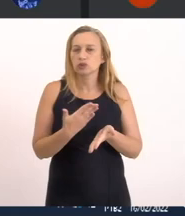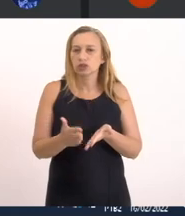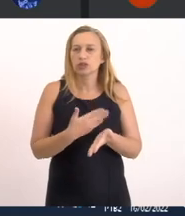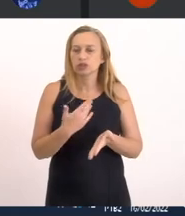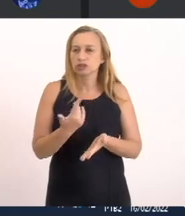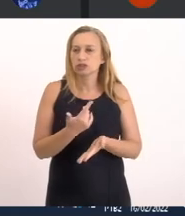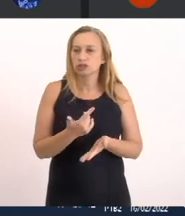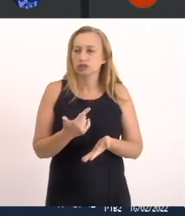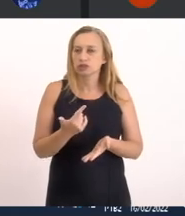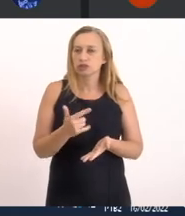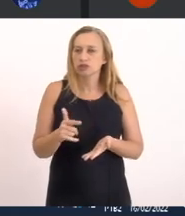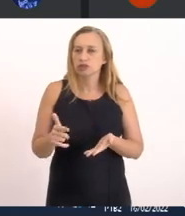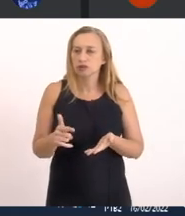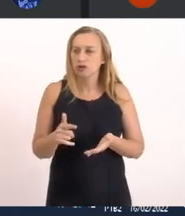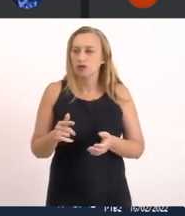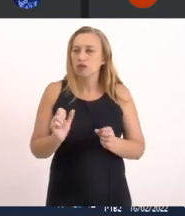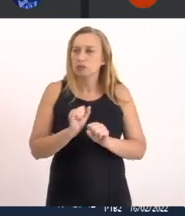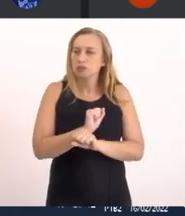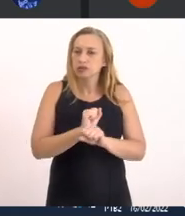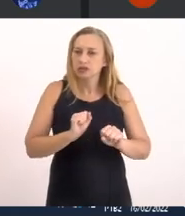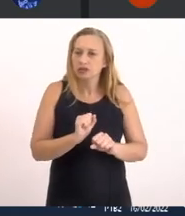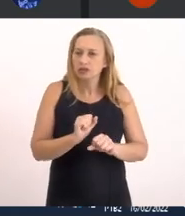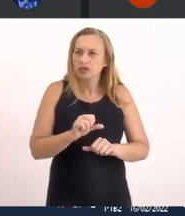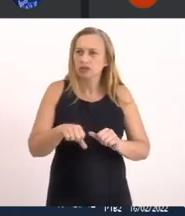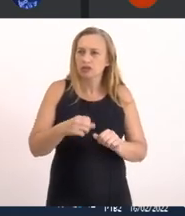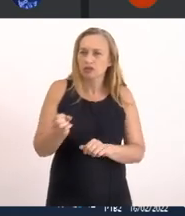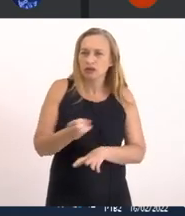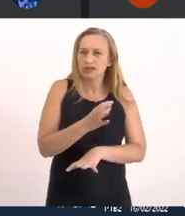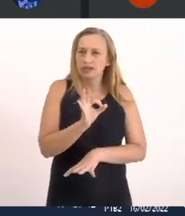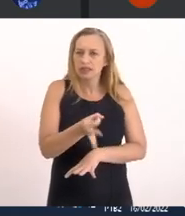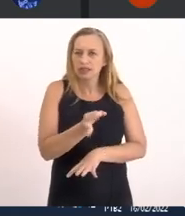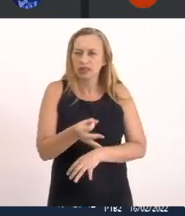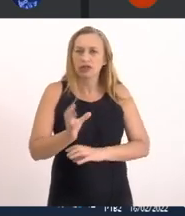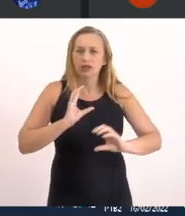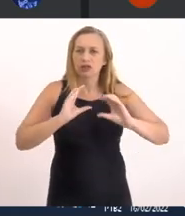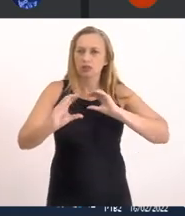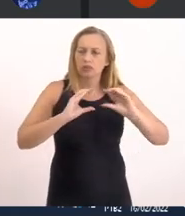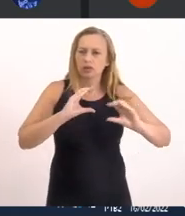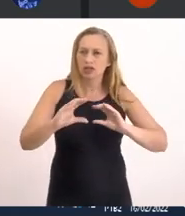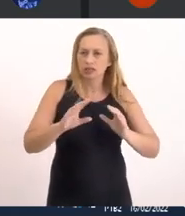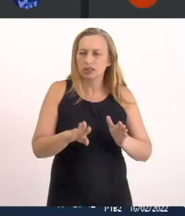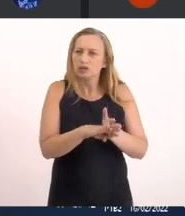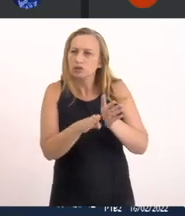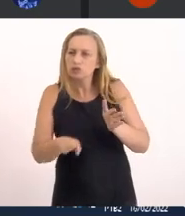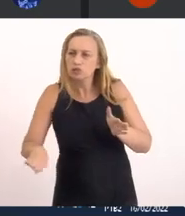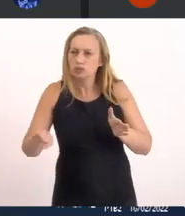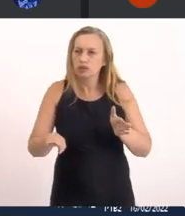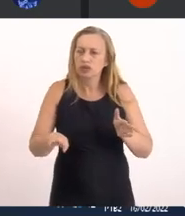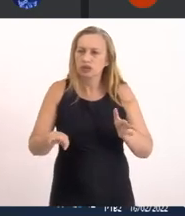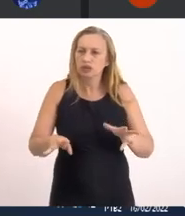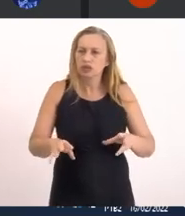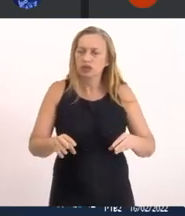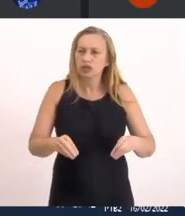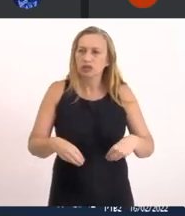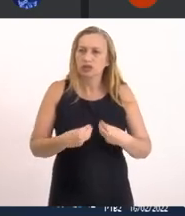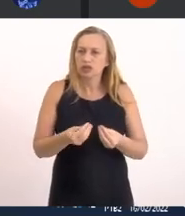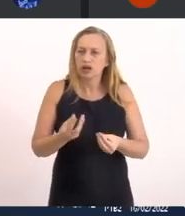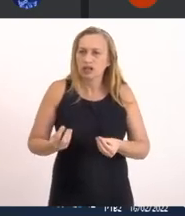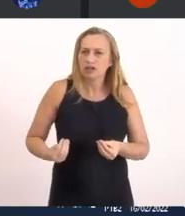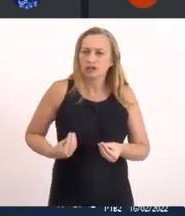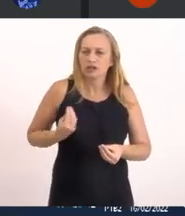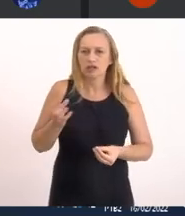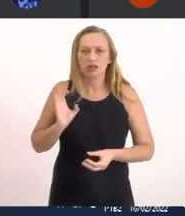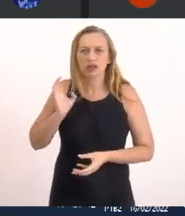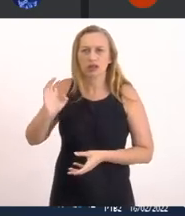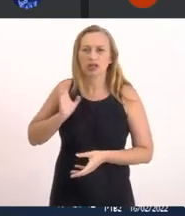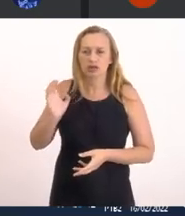Reestabelecer Definitivamente A comunicação Do mar Seria trazer Prosperidade E riqueza